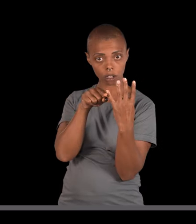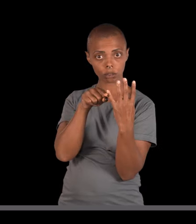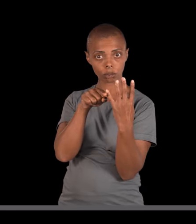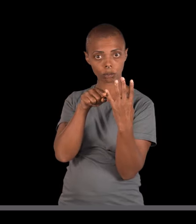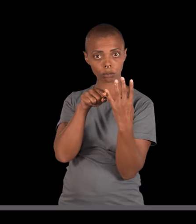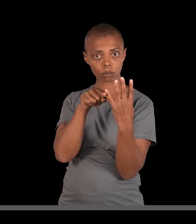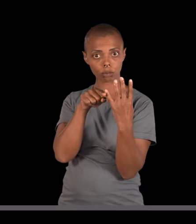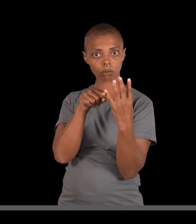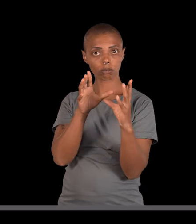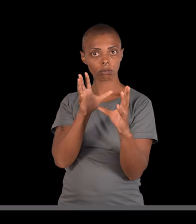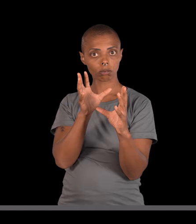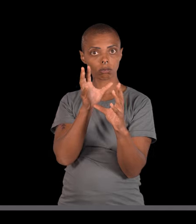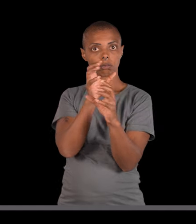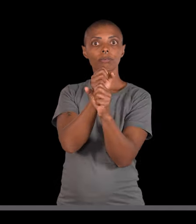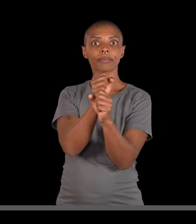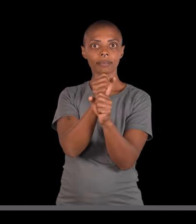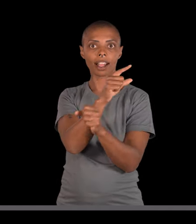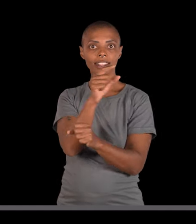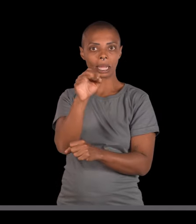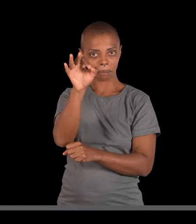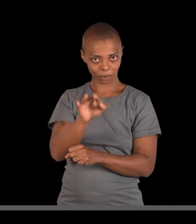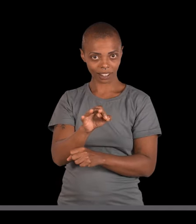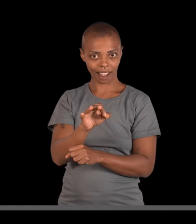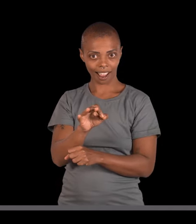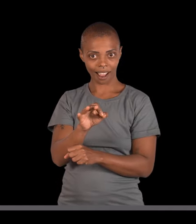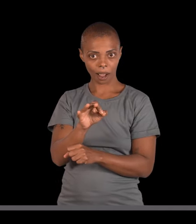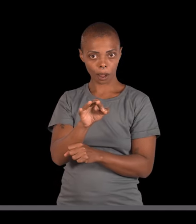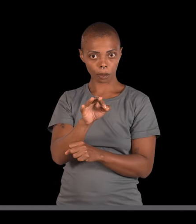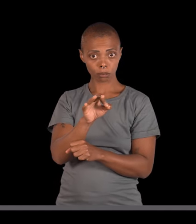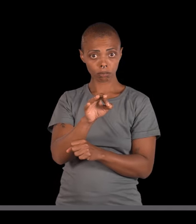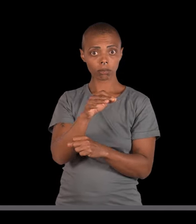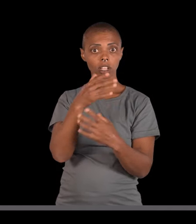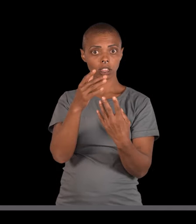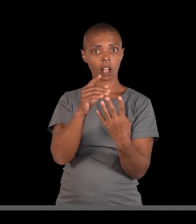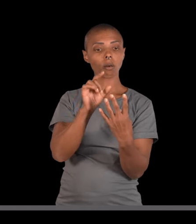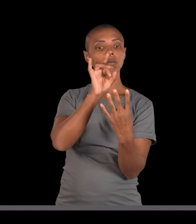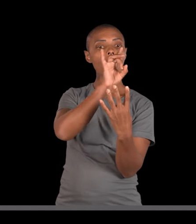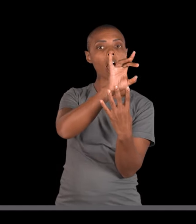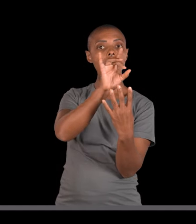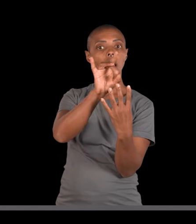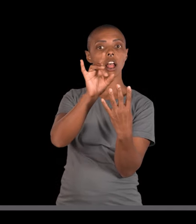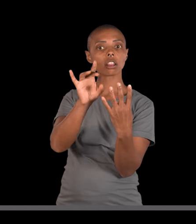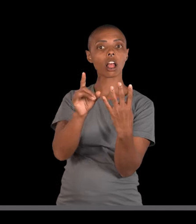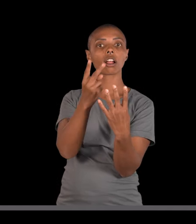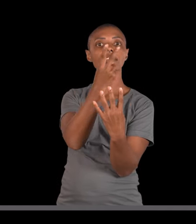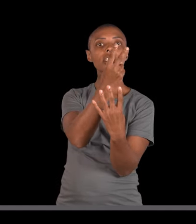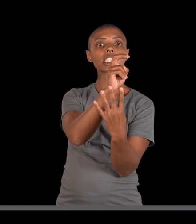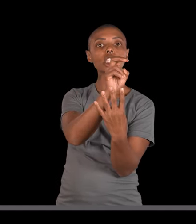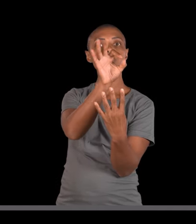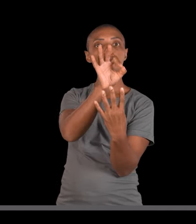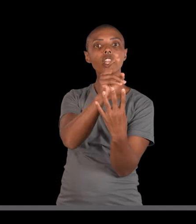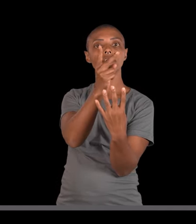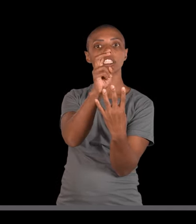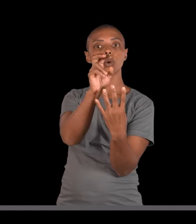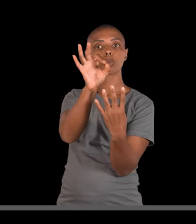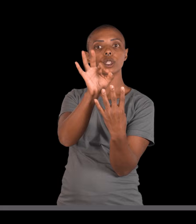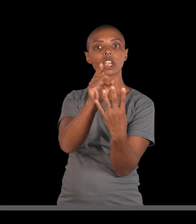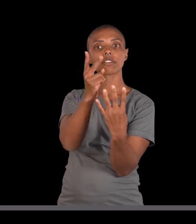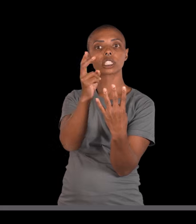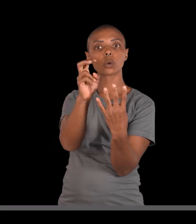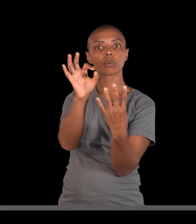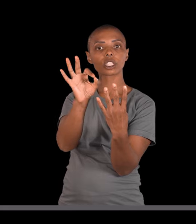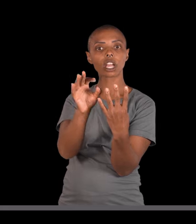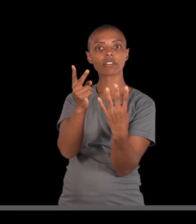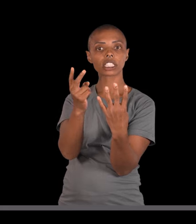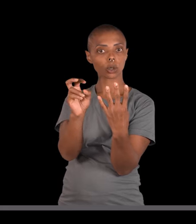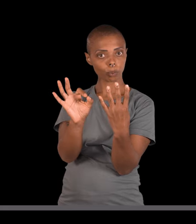quadradinhos. Juntos, eles são 100%. Cada quadrado então equivale